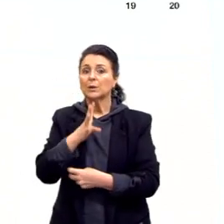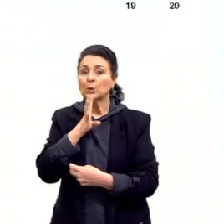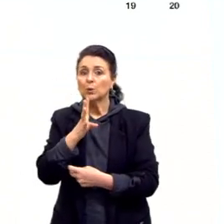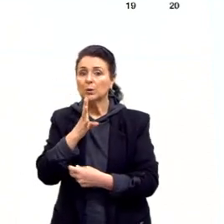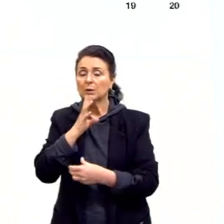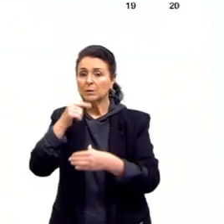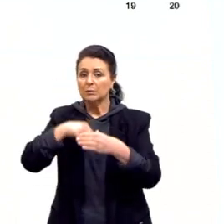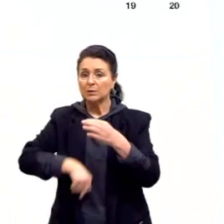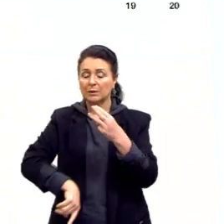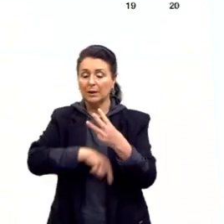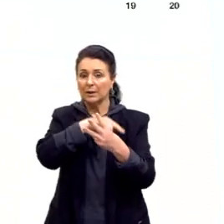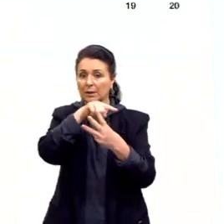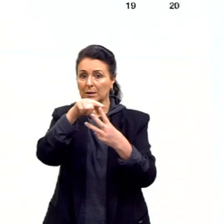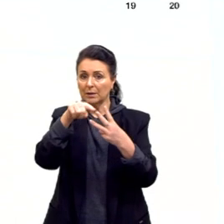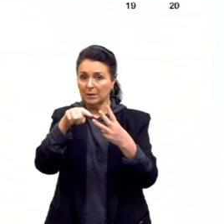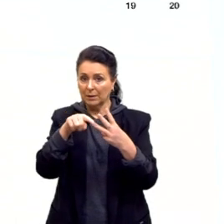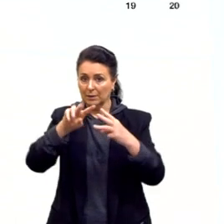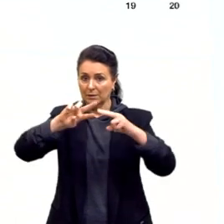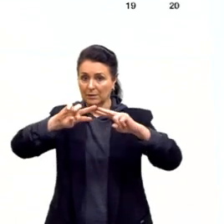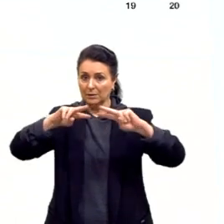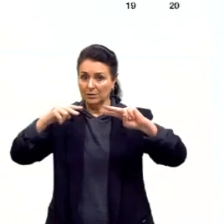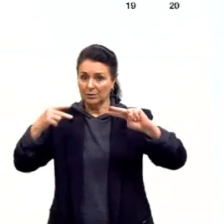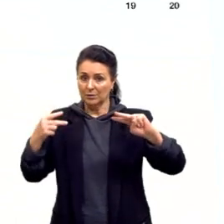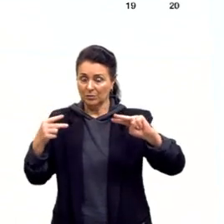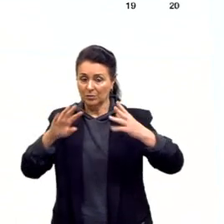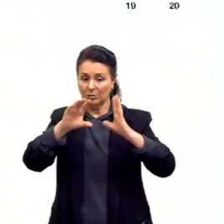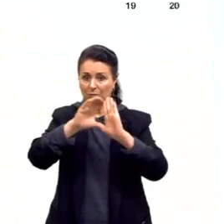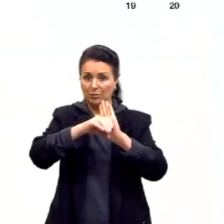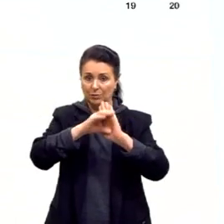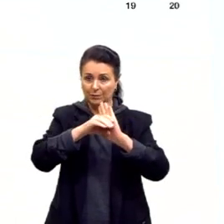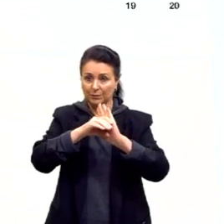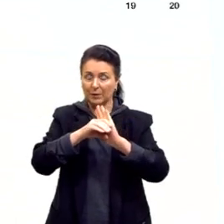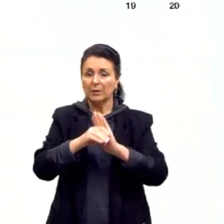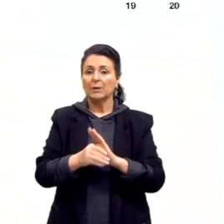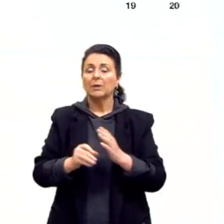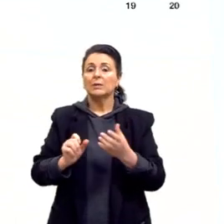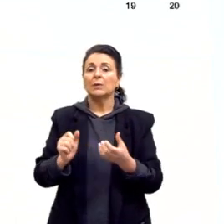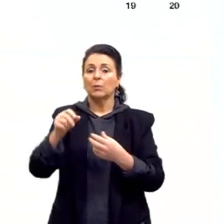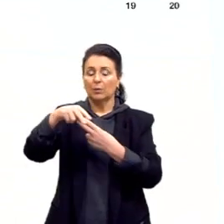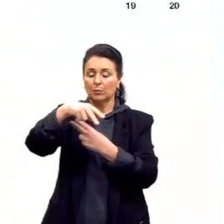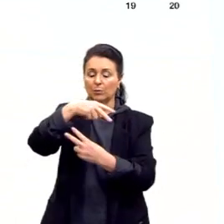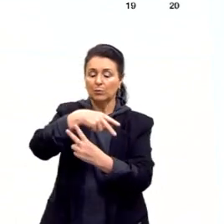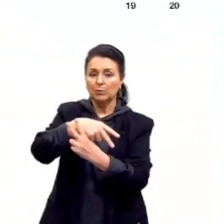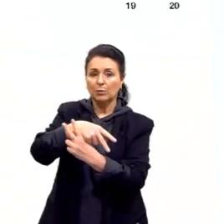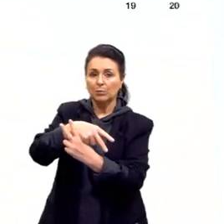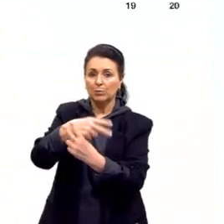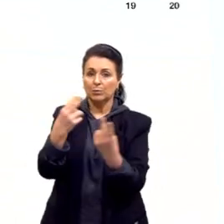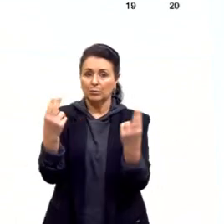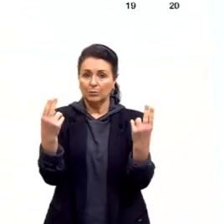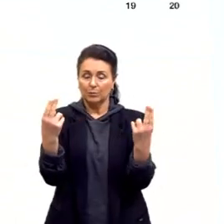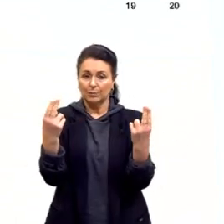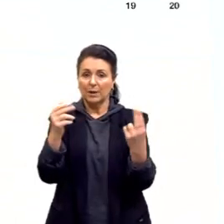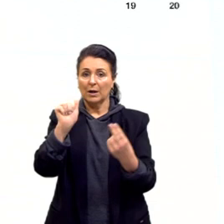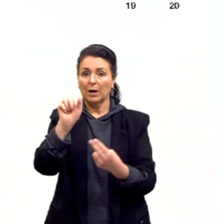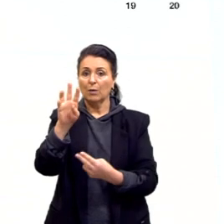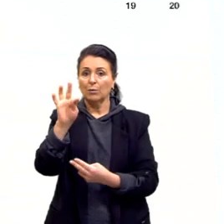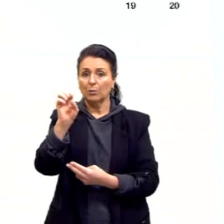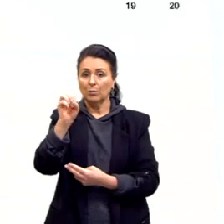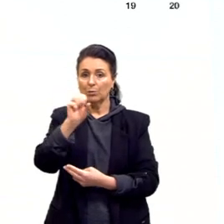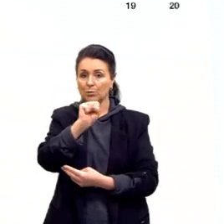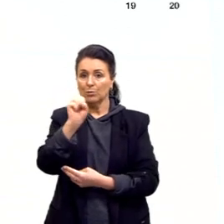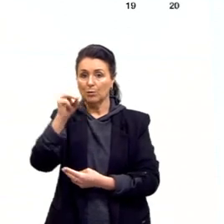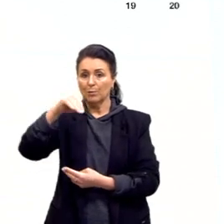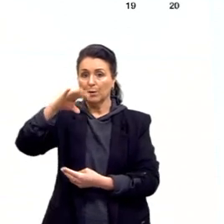temos três termos na genética, que são cromossomos homólogos, autossômicos e